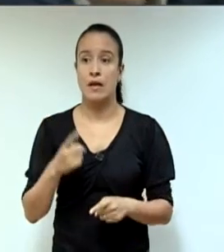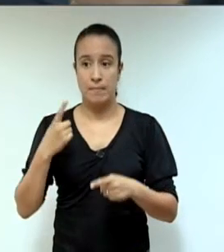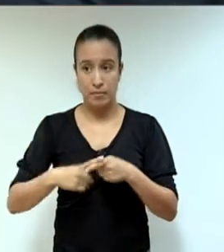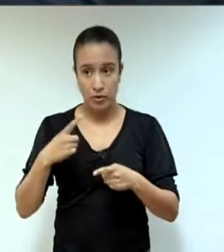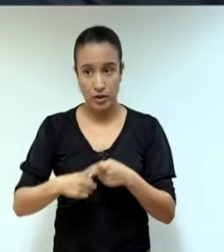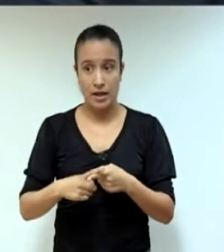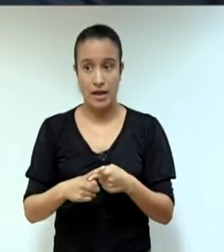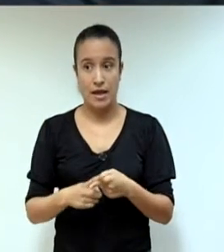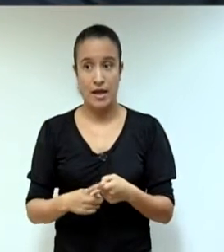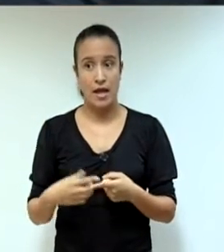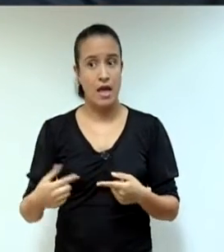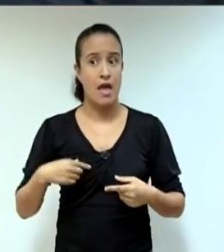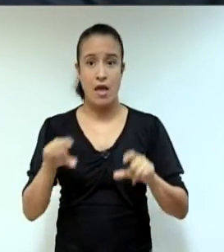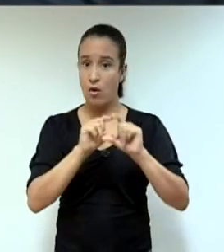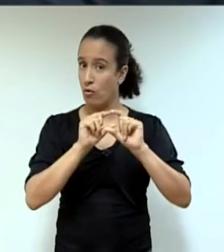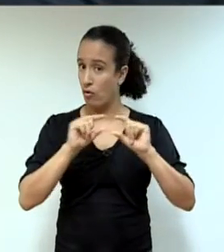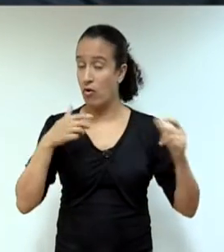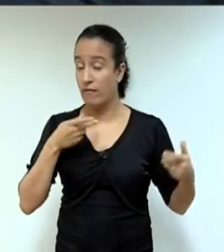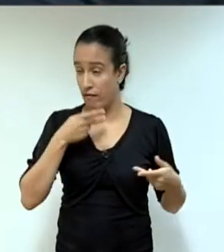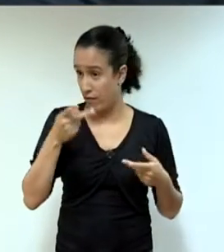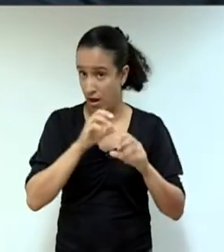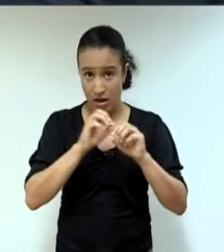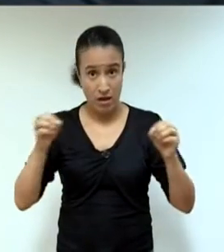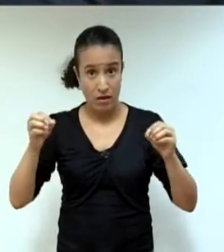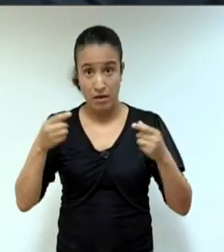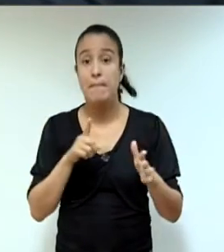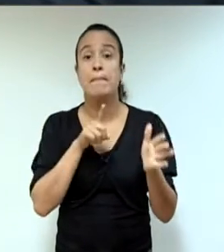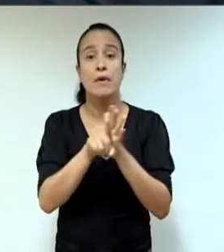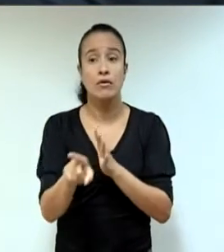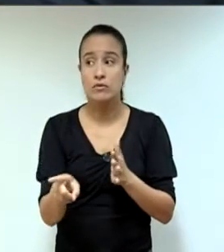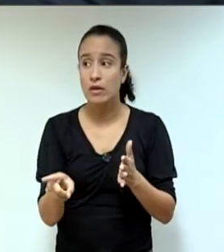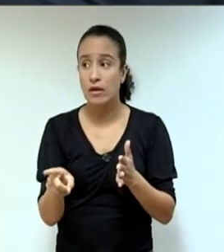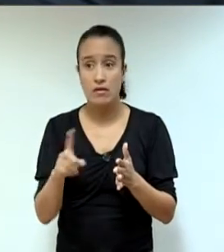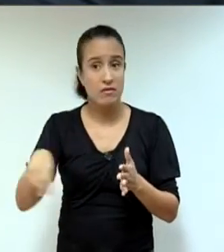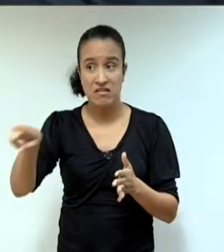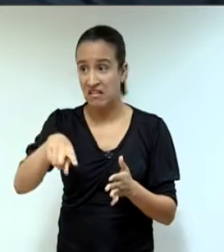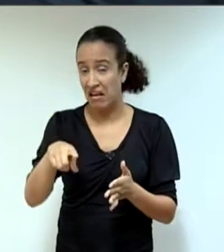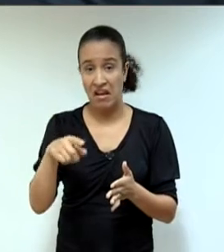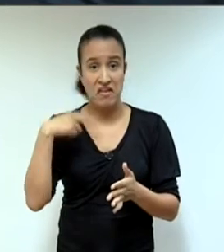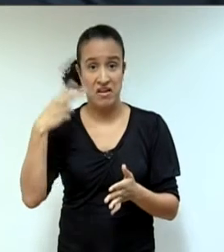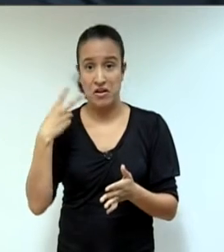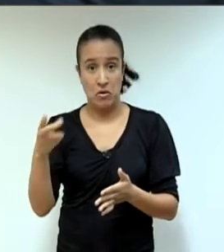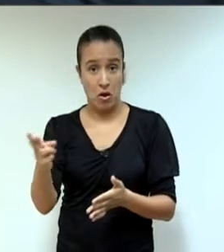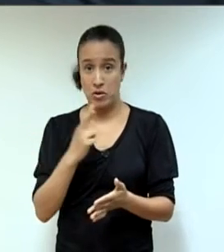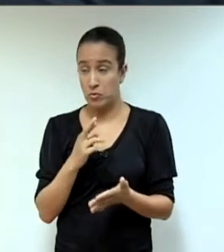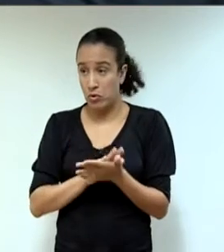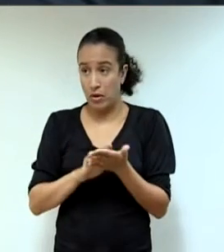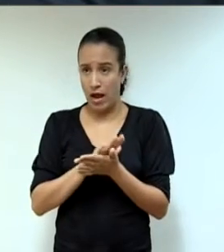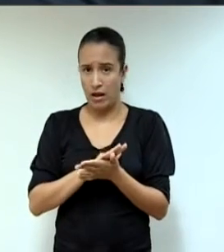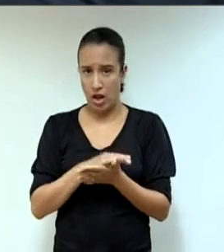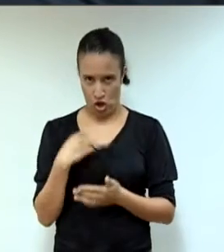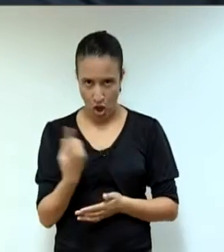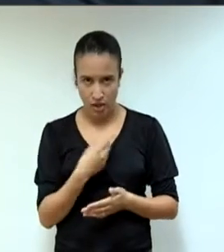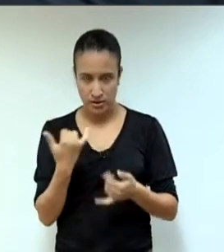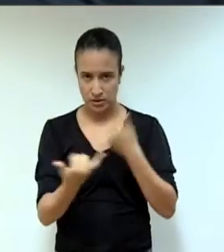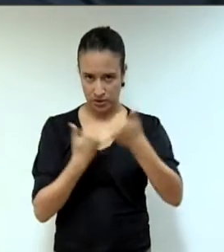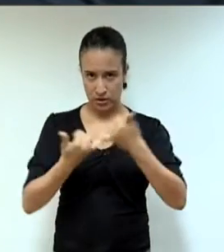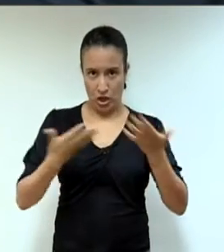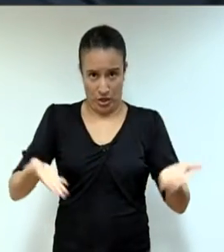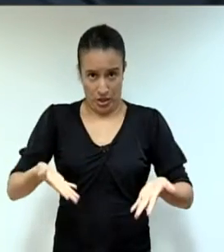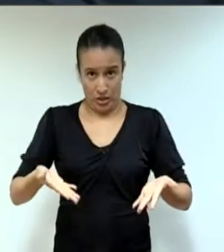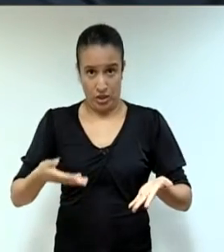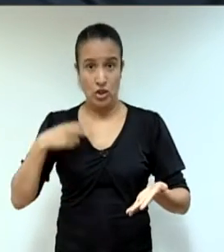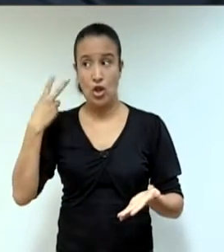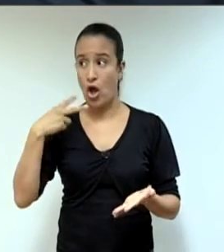deixei uma frase muito clara aqui e ninguém quis me responder. Ou nós estamos brincando aqui? Nós somos vereadores de uma